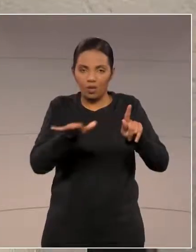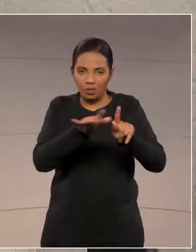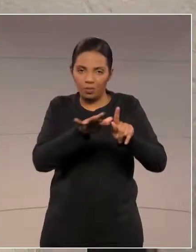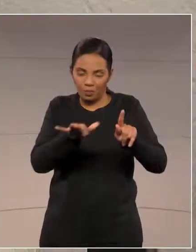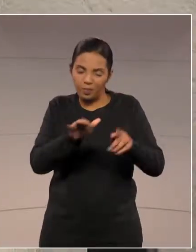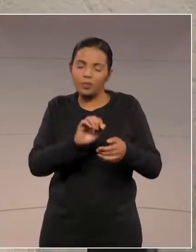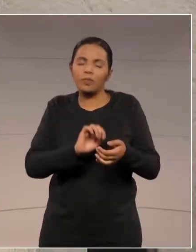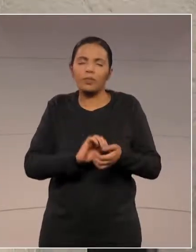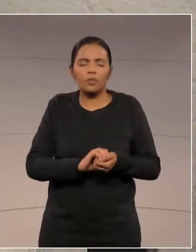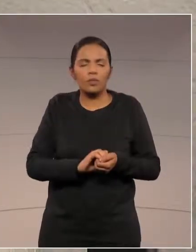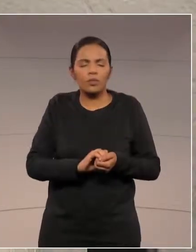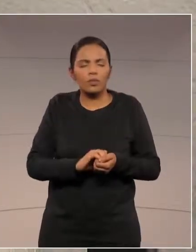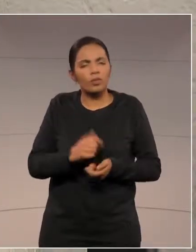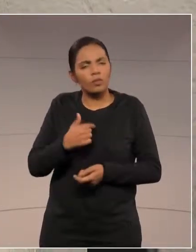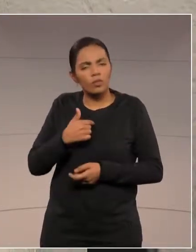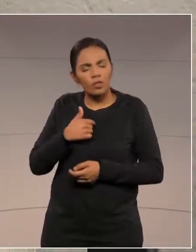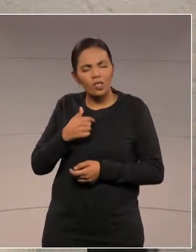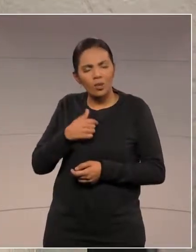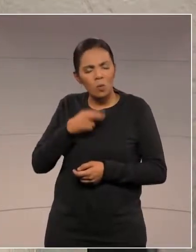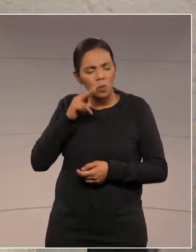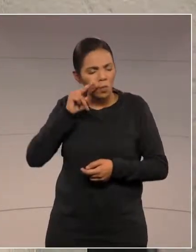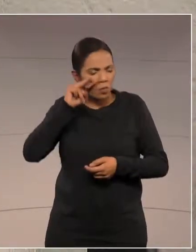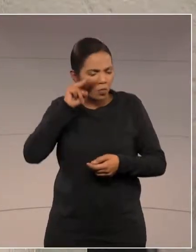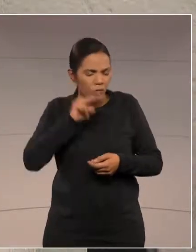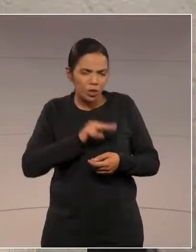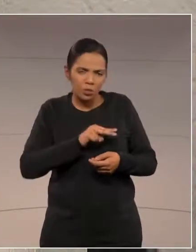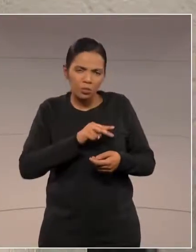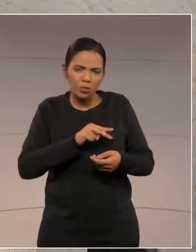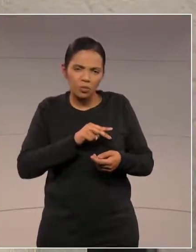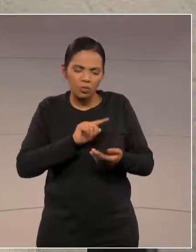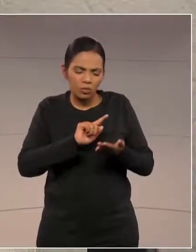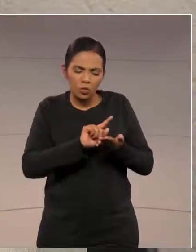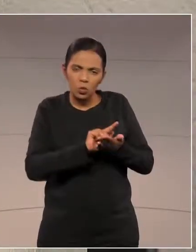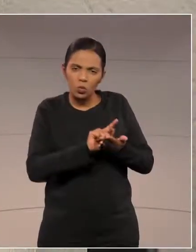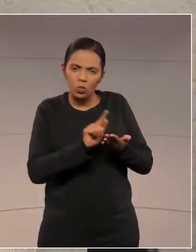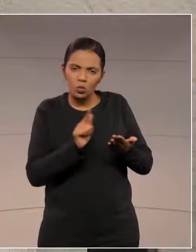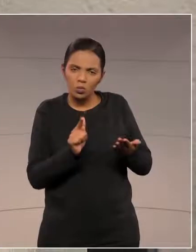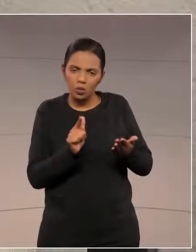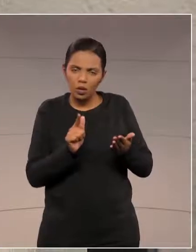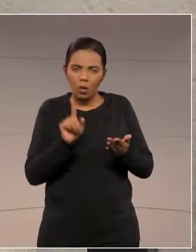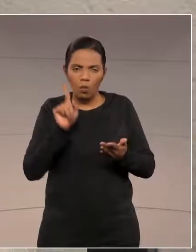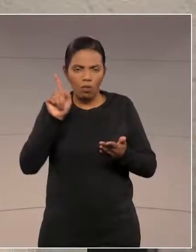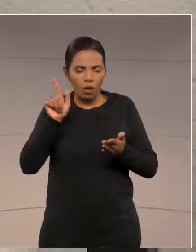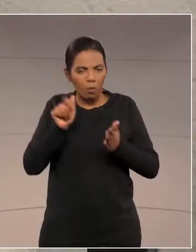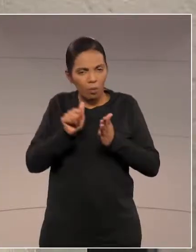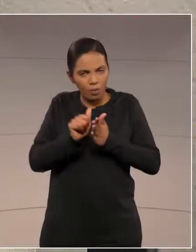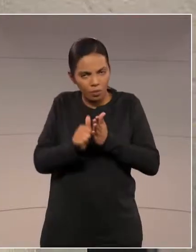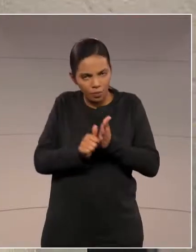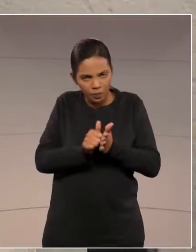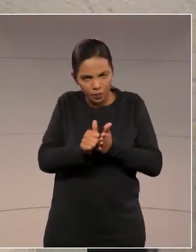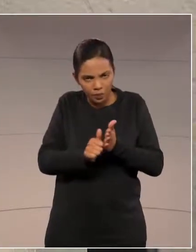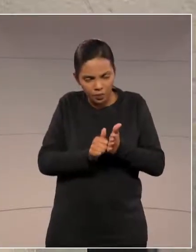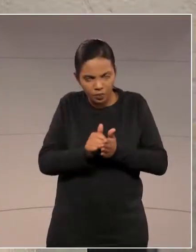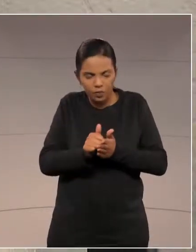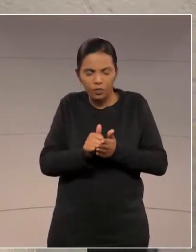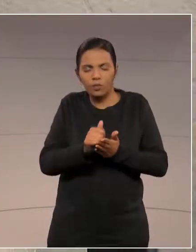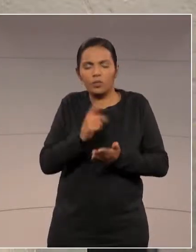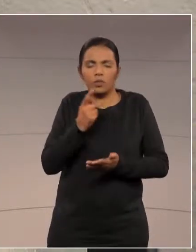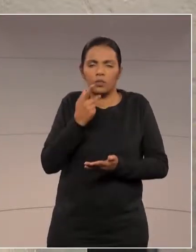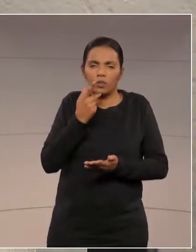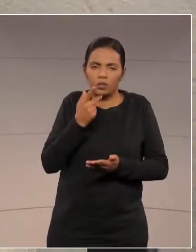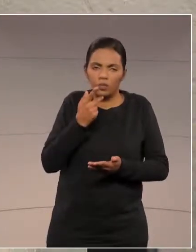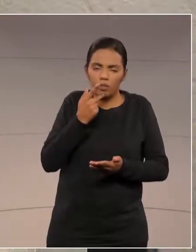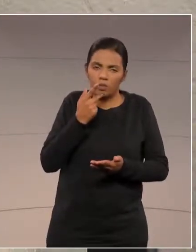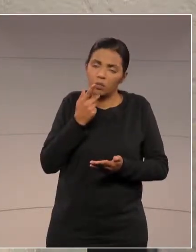senhores e senhoras deputados, do jornal JB de Paranaguá, que a proceder ser